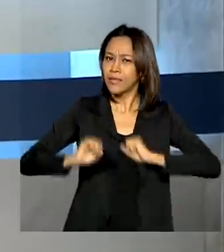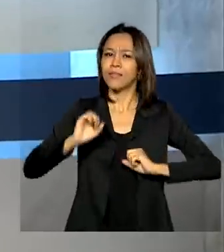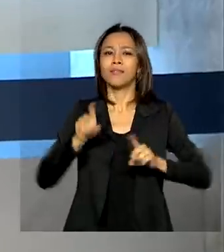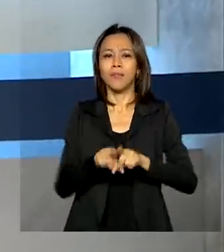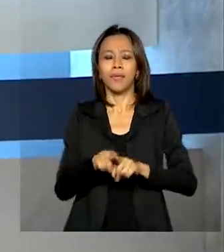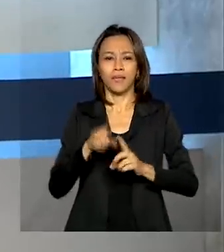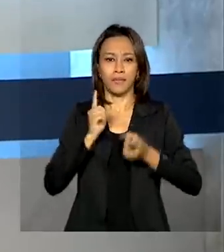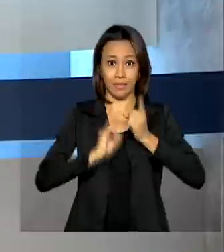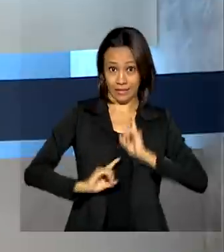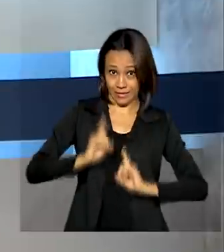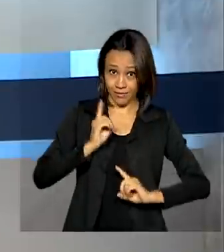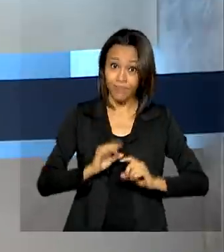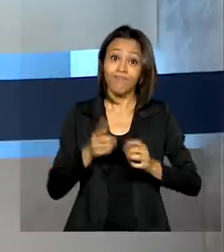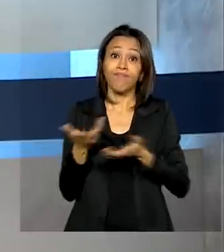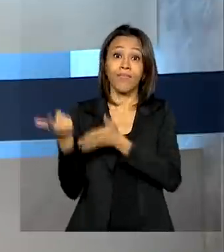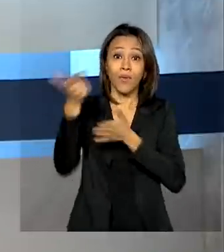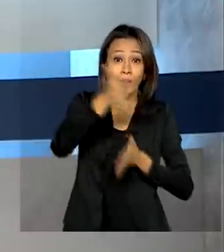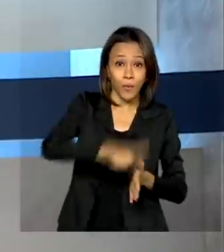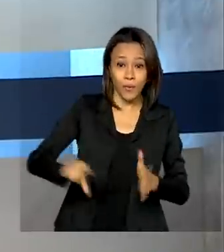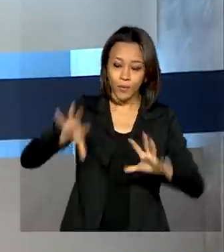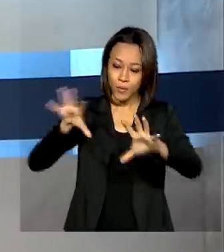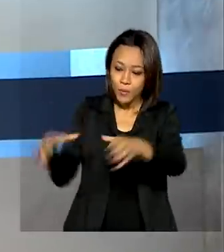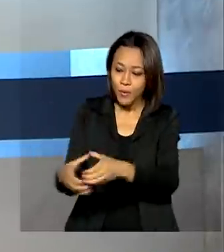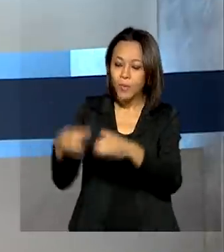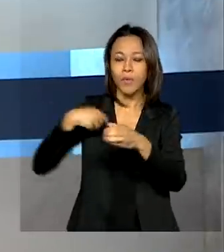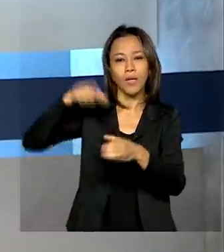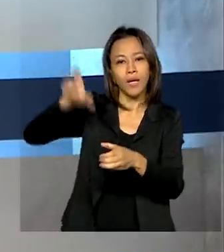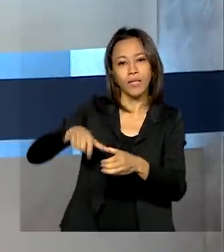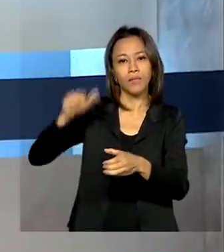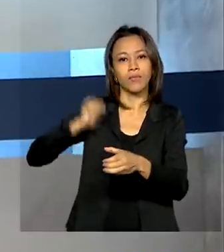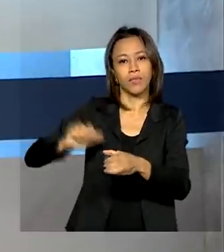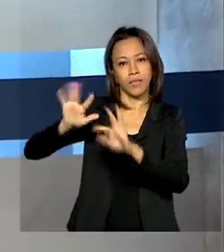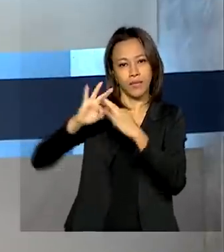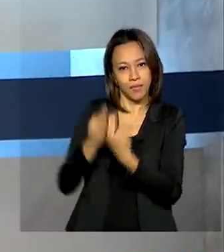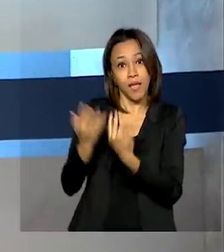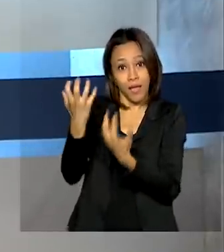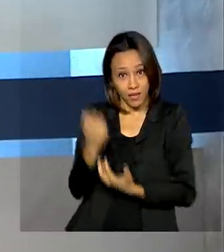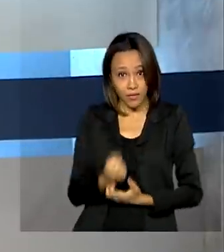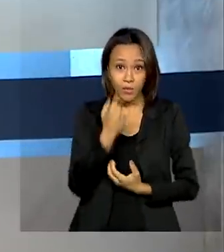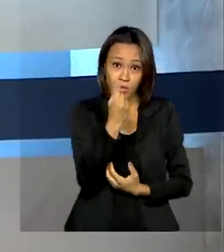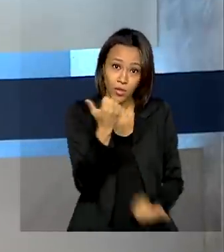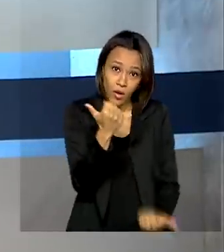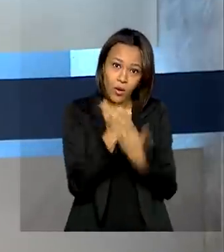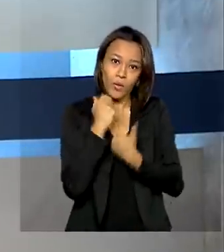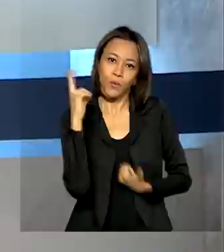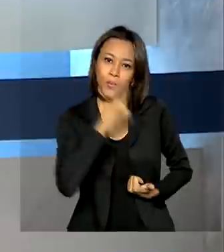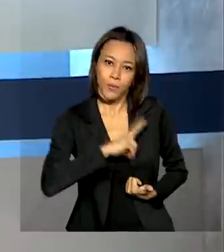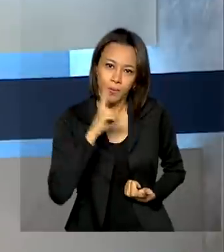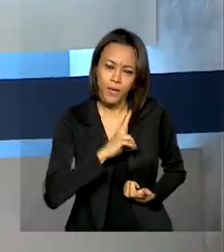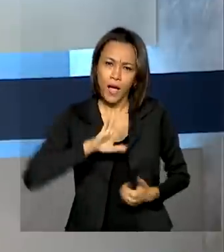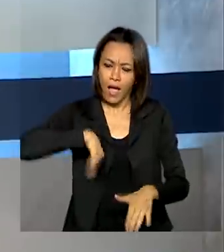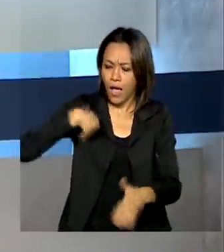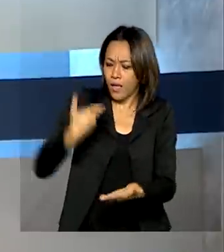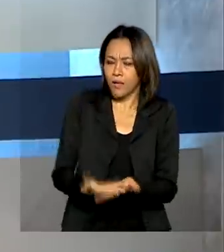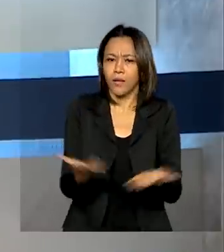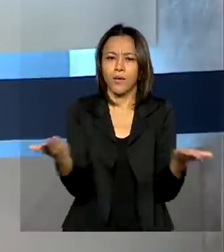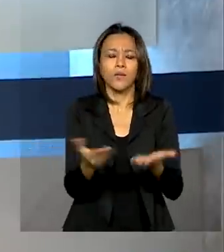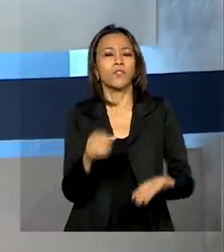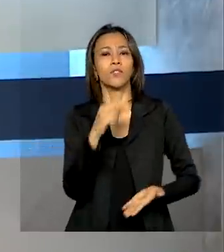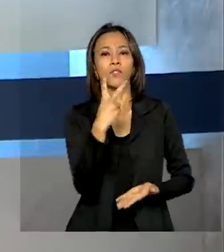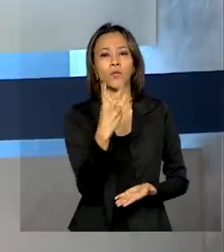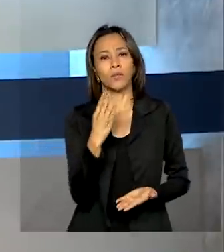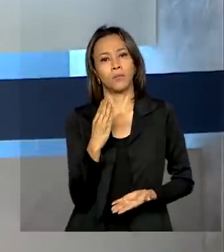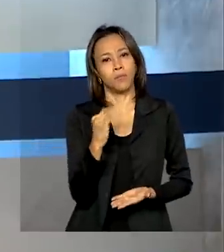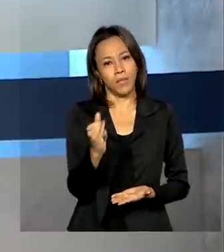E veja também, mais um grupo do Bolsa Família recebe hoje parcela extra do auxílio emergencial. Até agora foram liberados 2